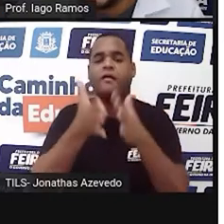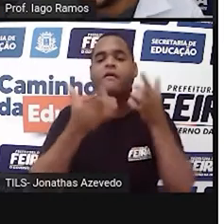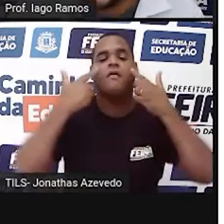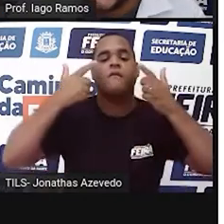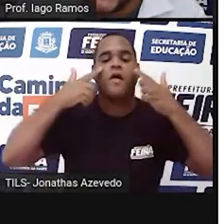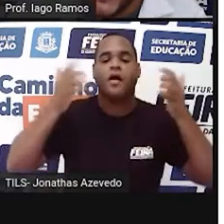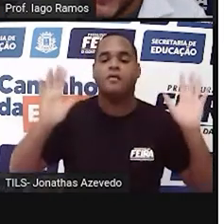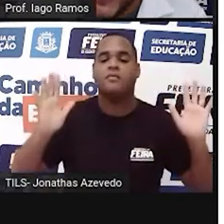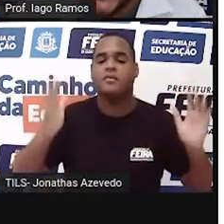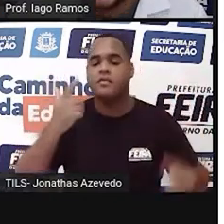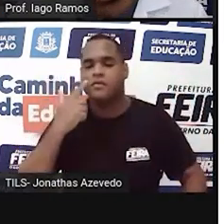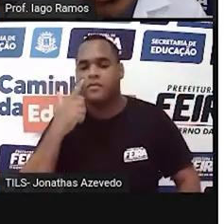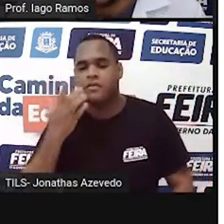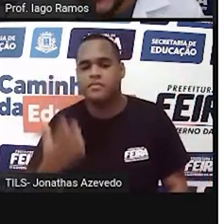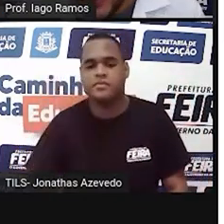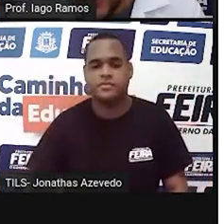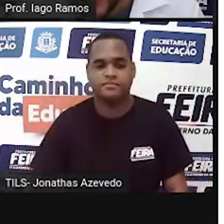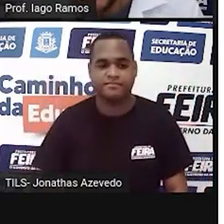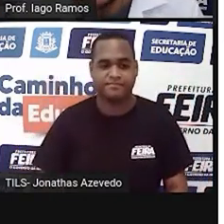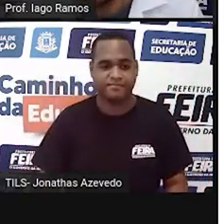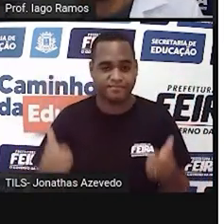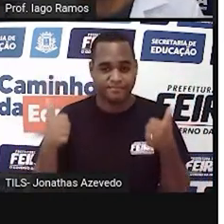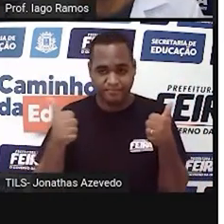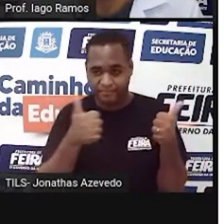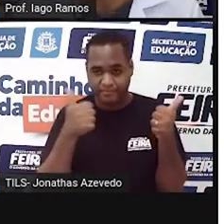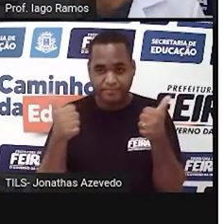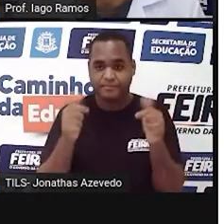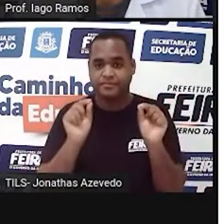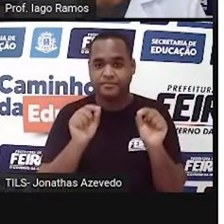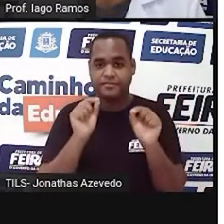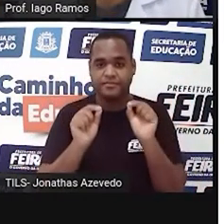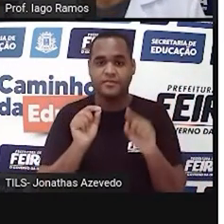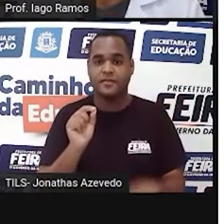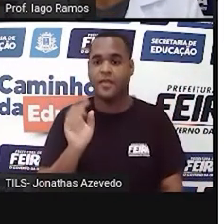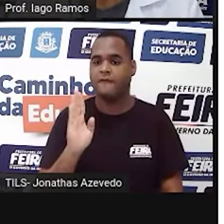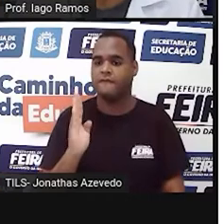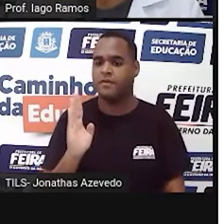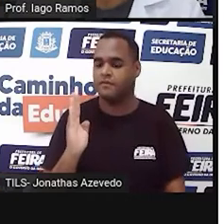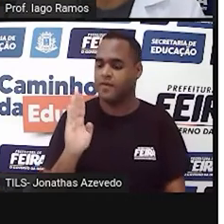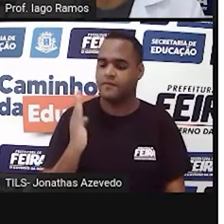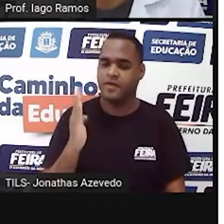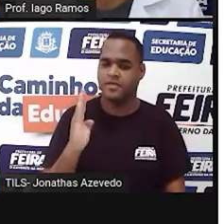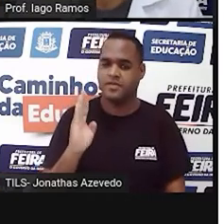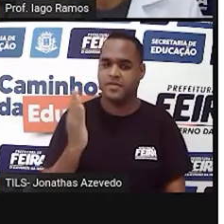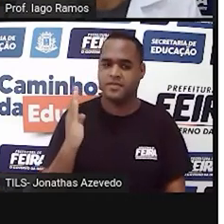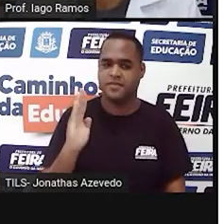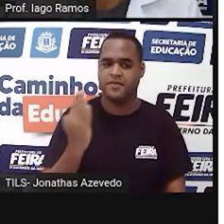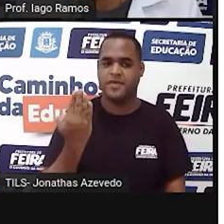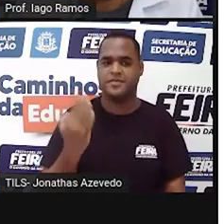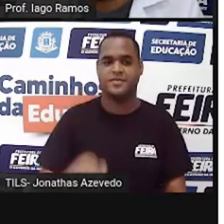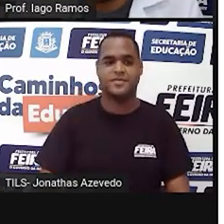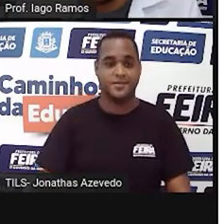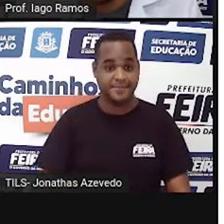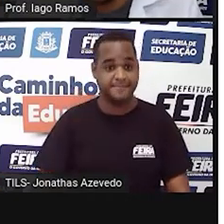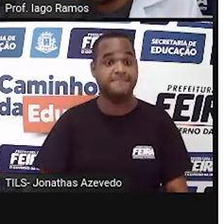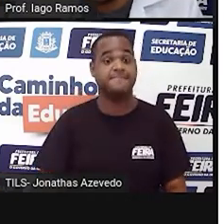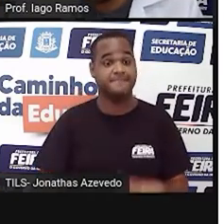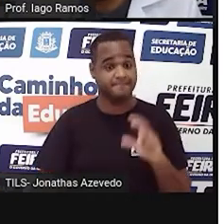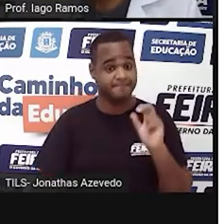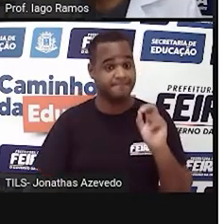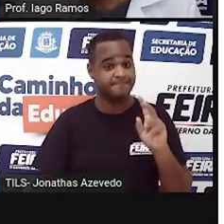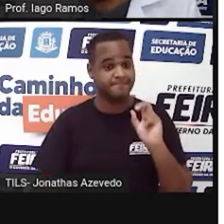ouvir. Vamos lá? Isso é falso. Pois é.